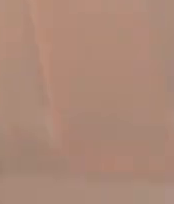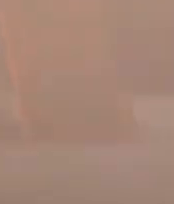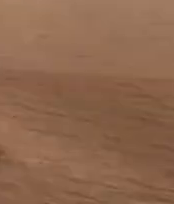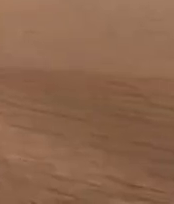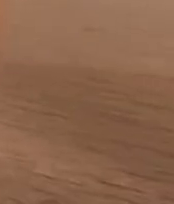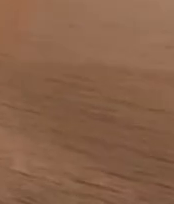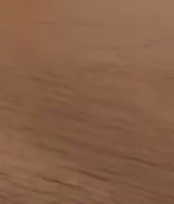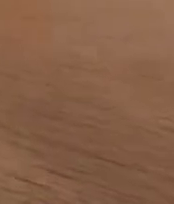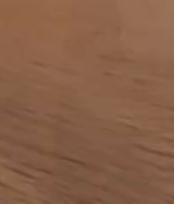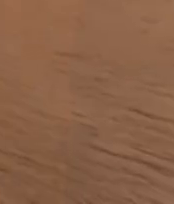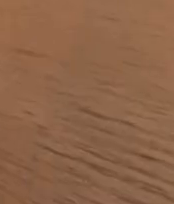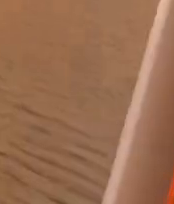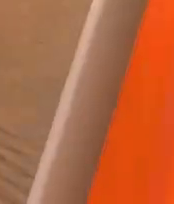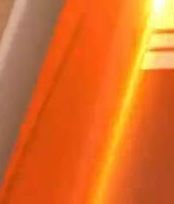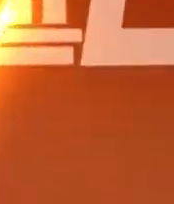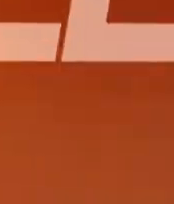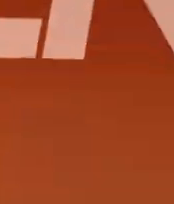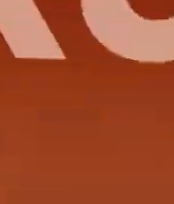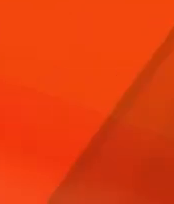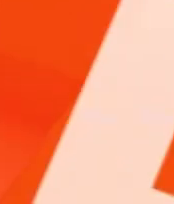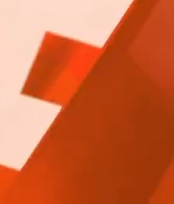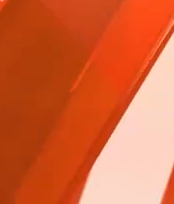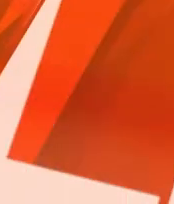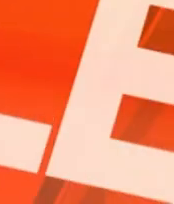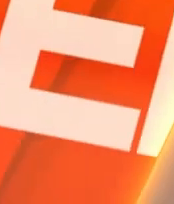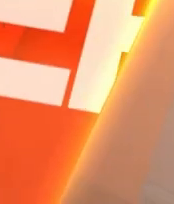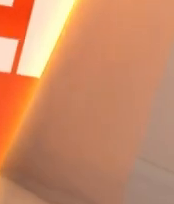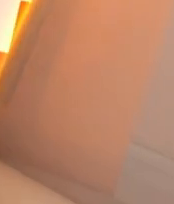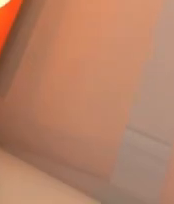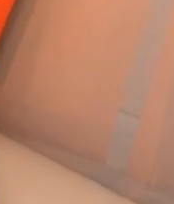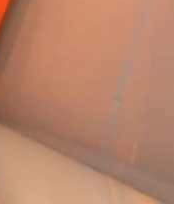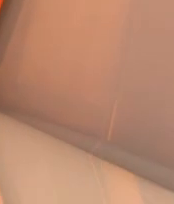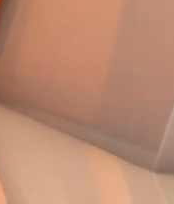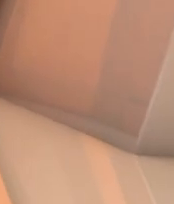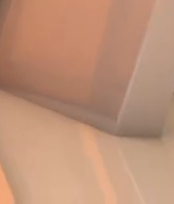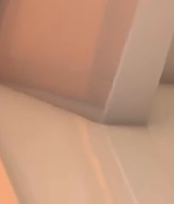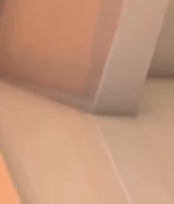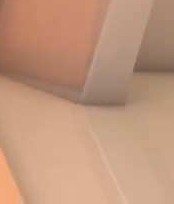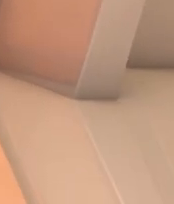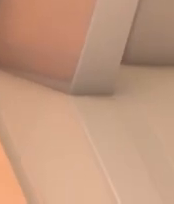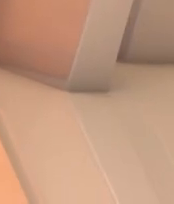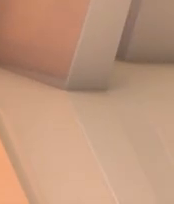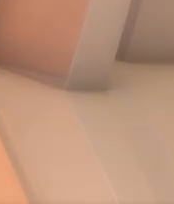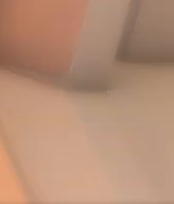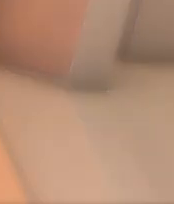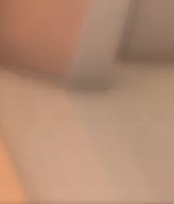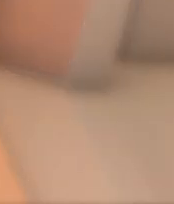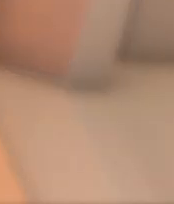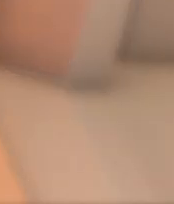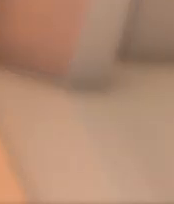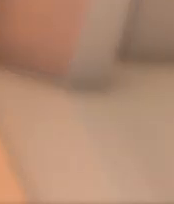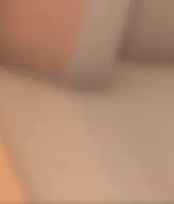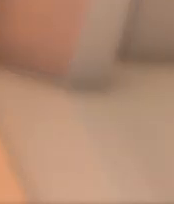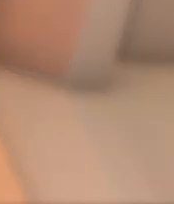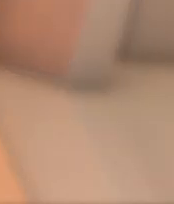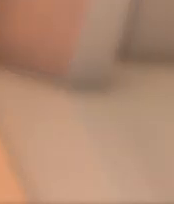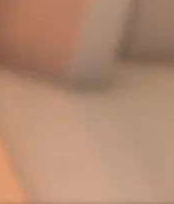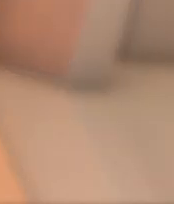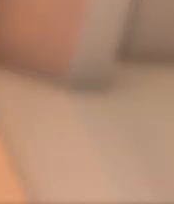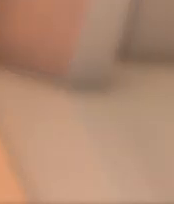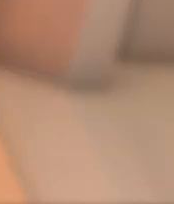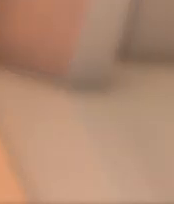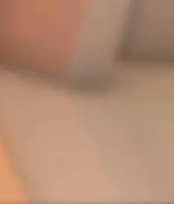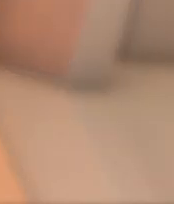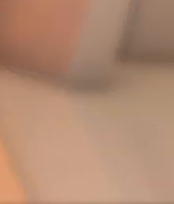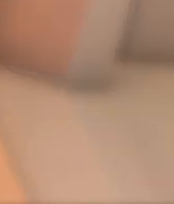E aí E aí Legenda por Sônia Ruberti